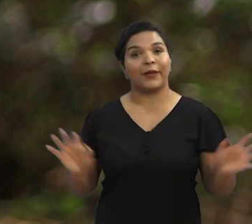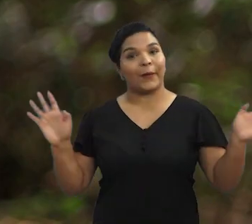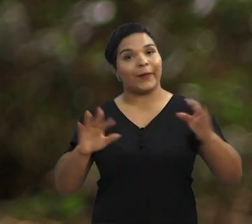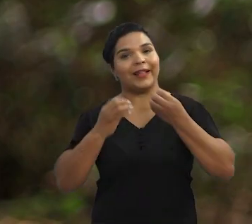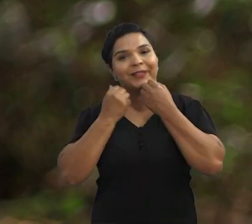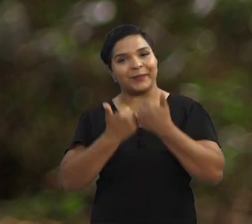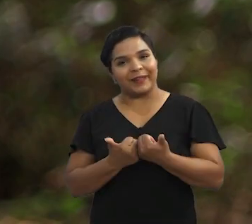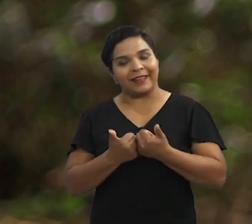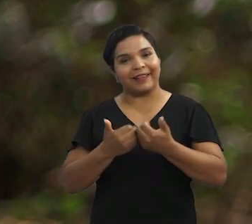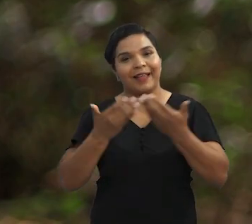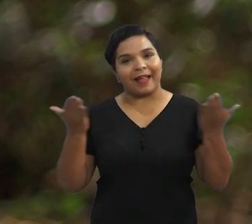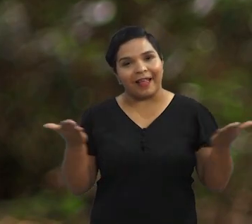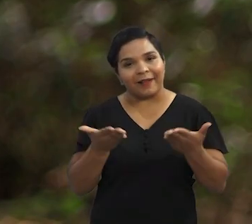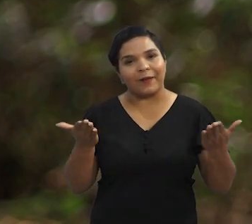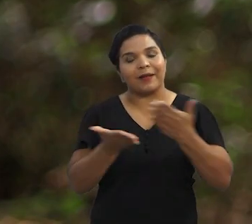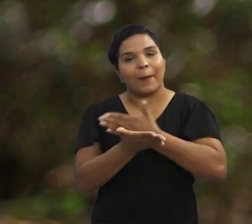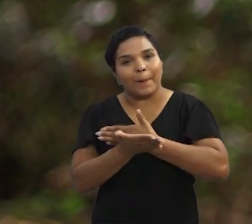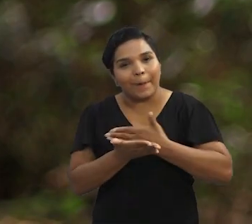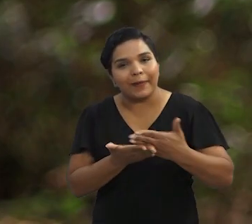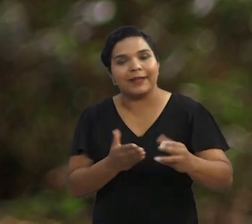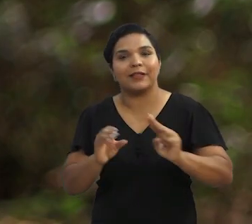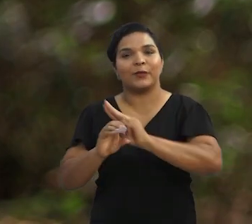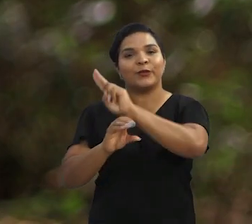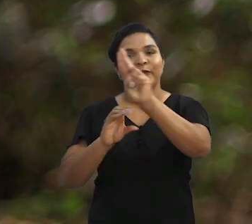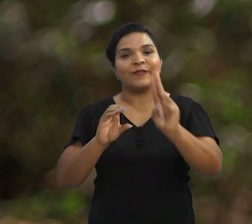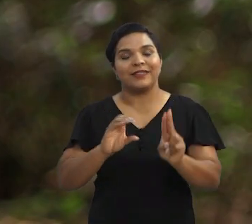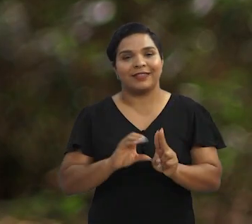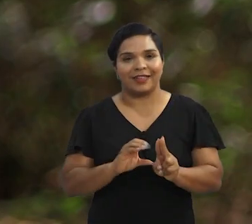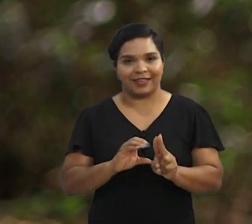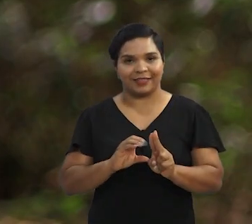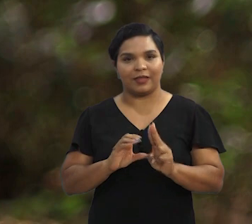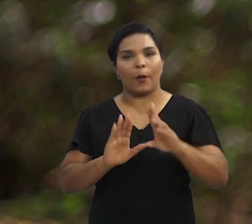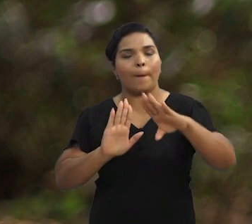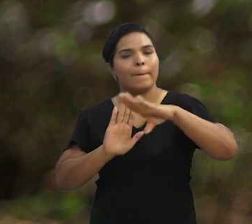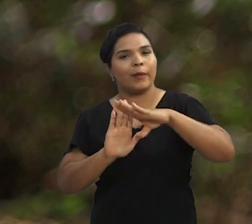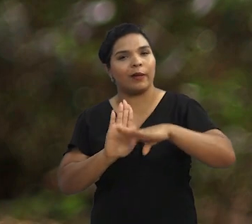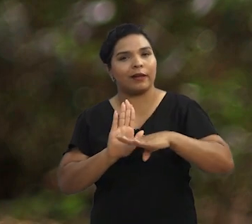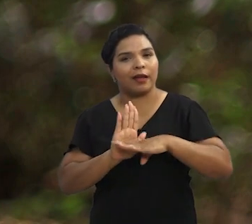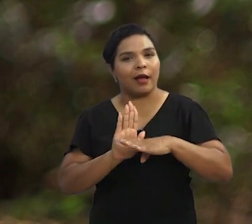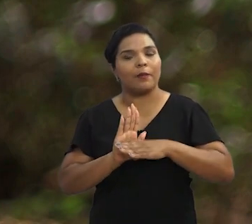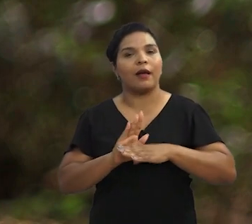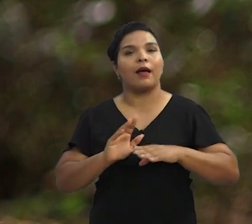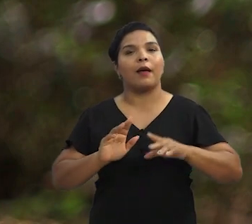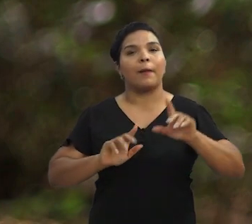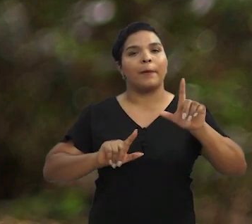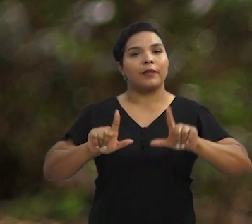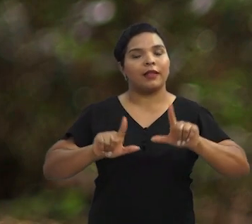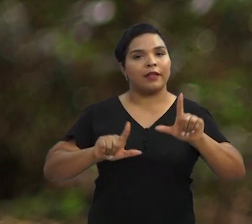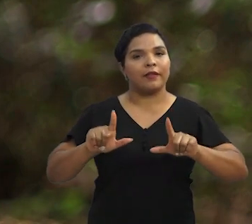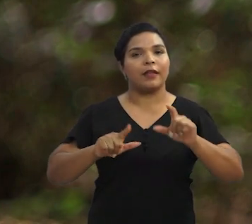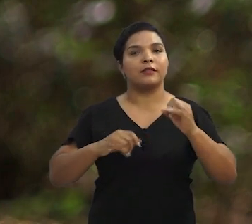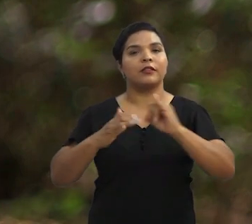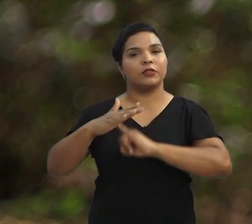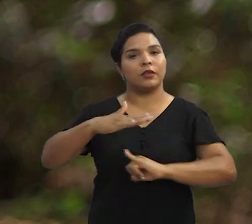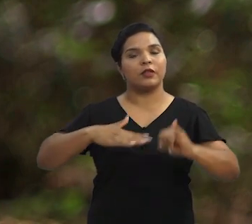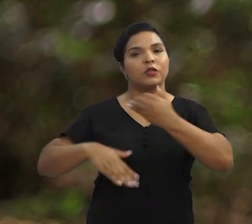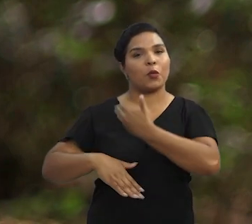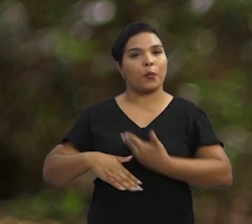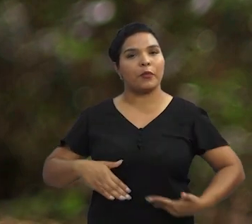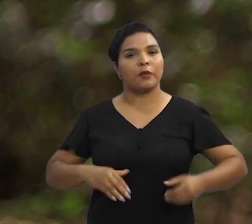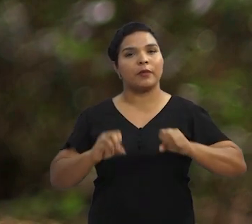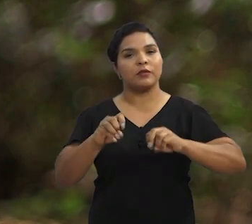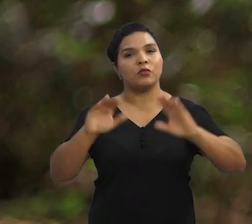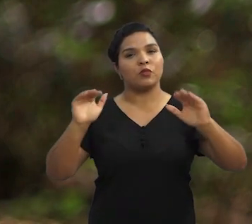Olá, tudo bem? A partir de agora começa mais um Univerciência, um programa feito por TVs e instituições públicas de ensino